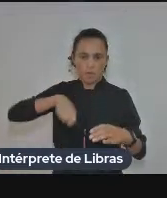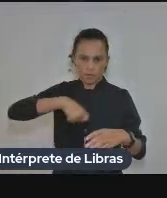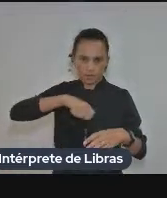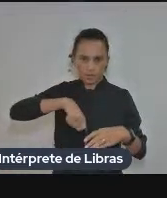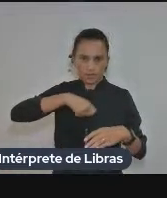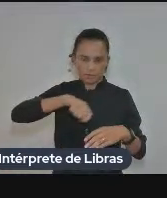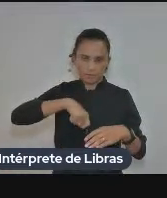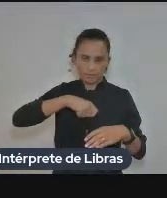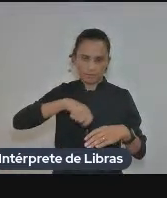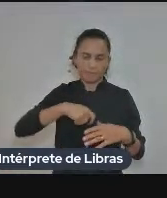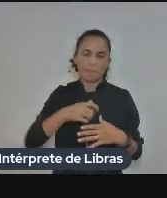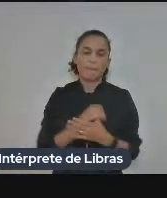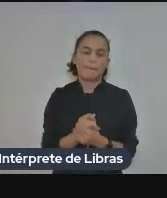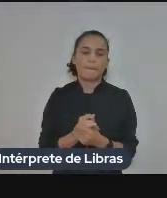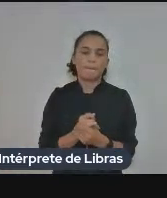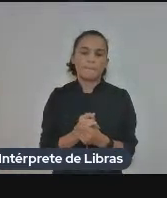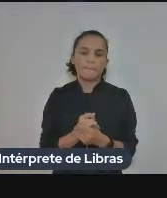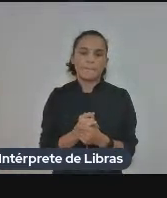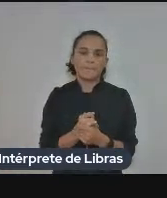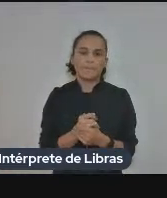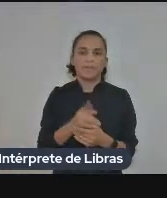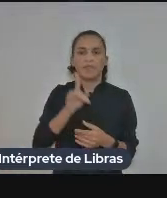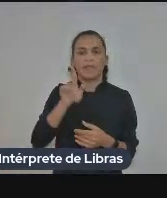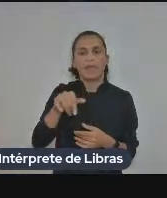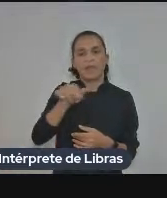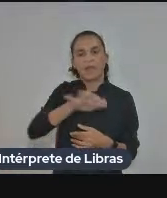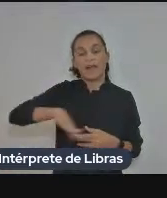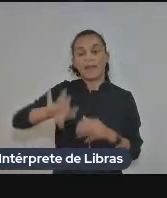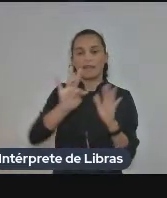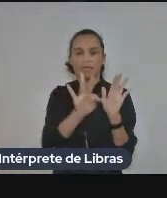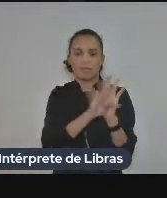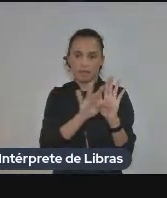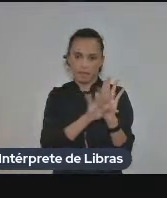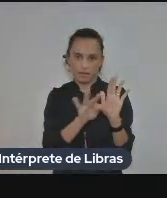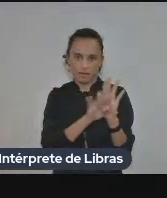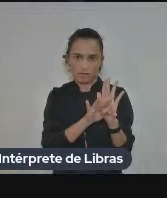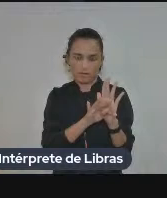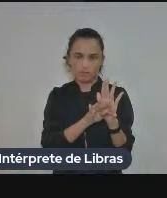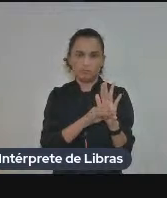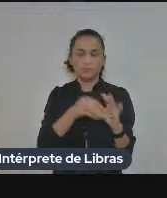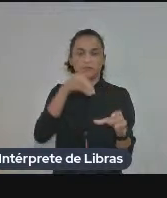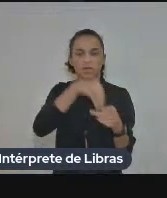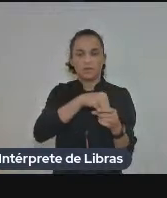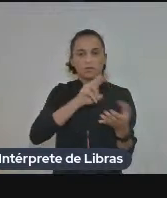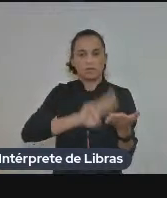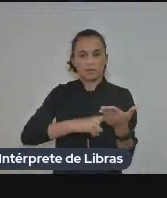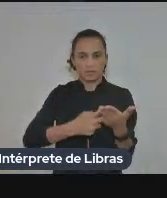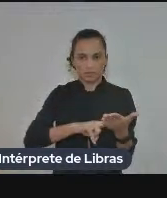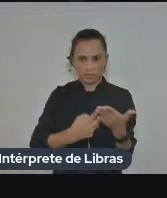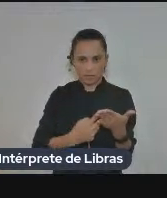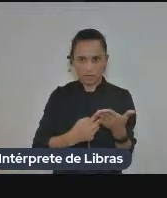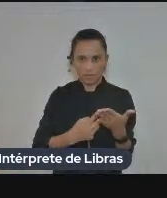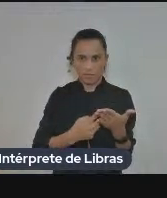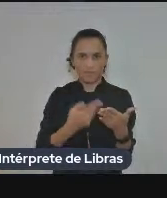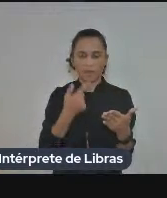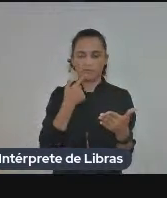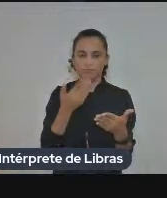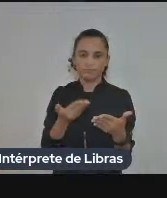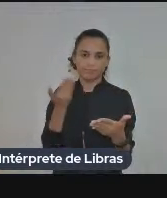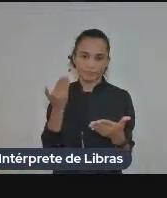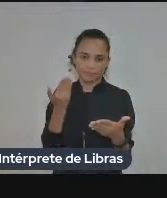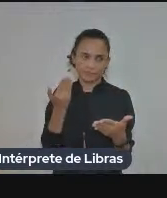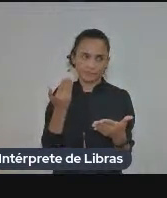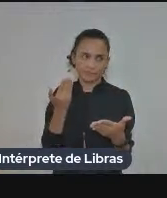tem sido considerada como área técnica há pouco tempo área técnica de tradução na verdade, né?